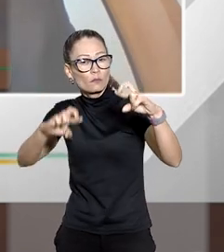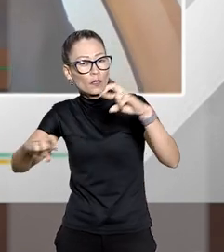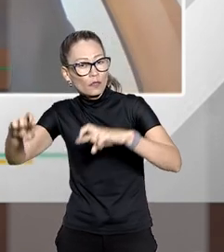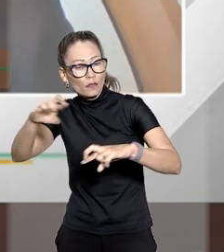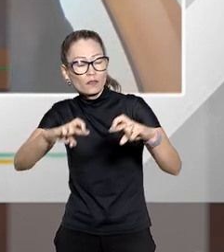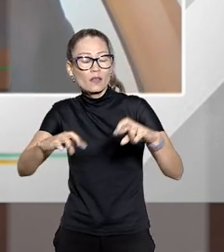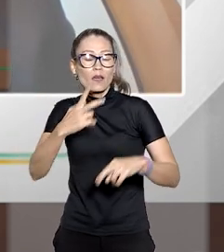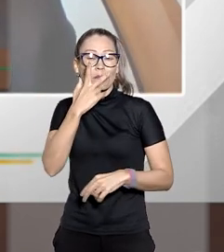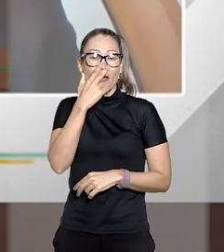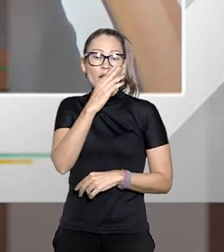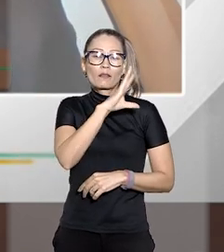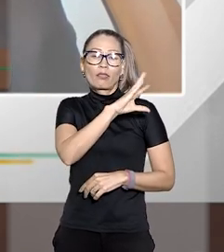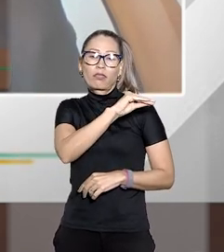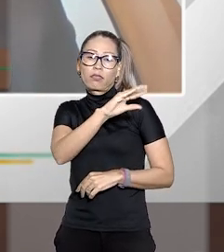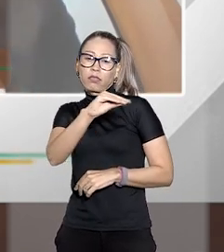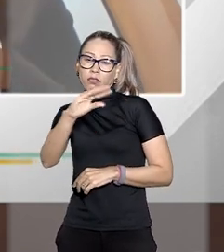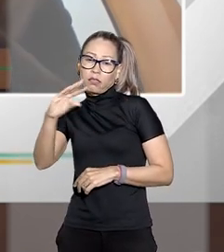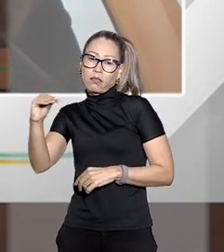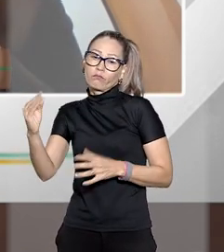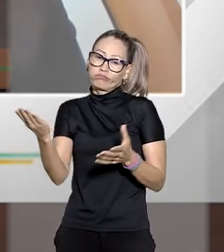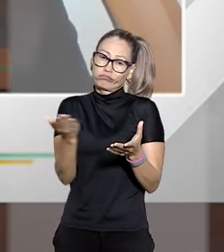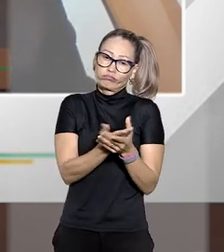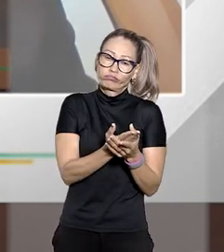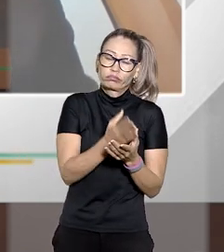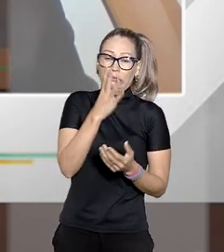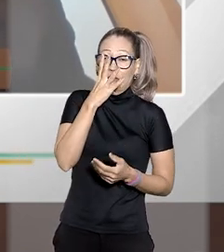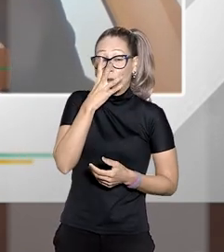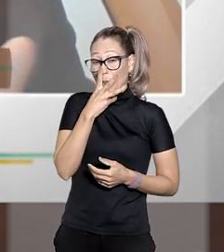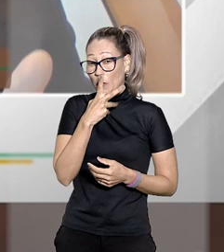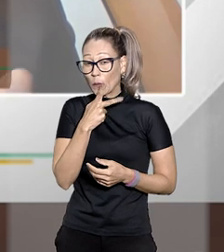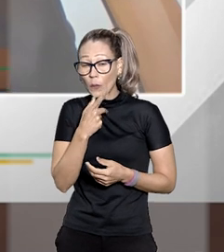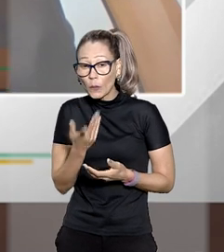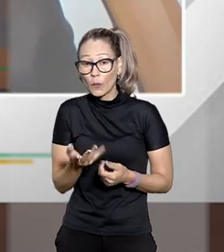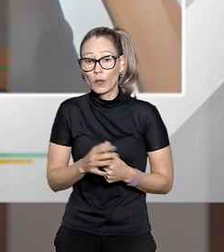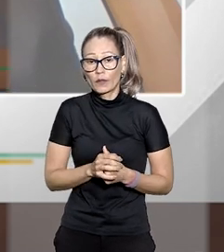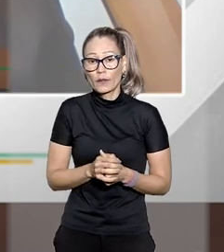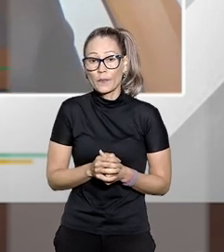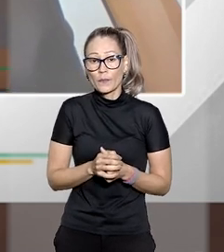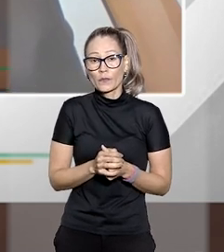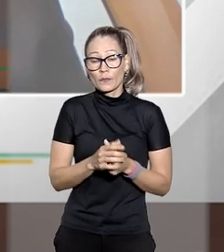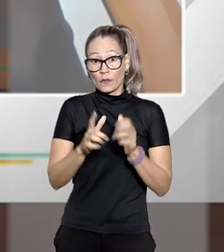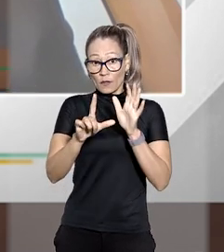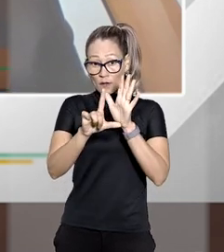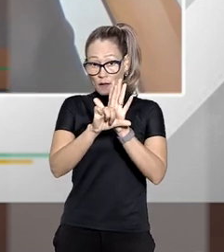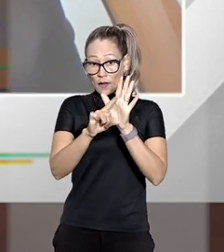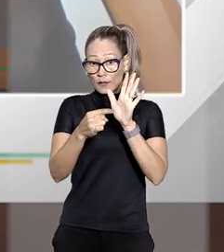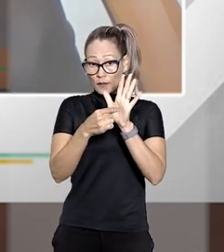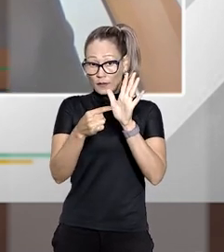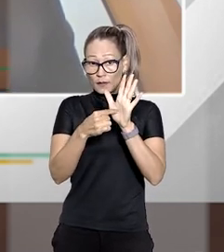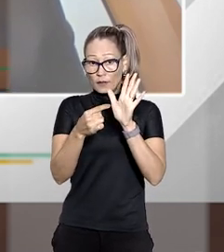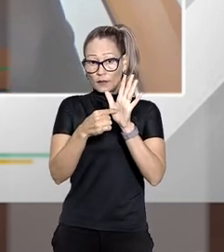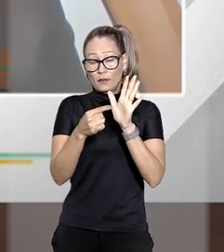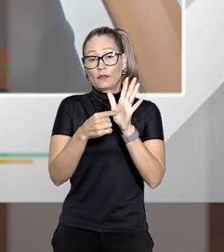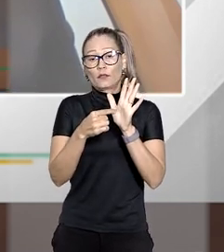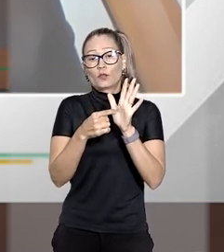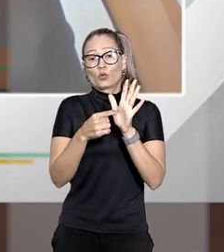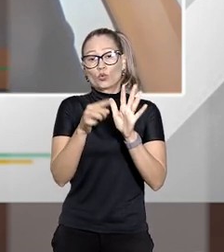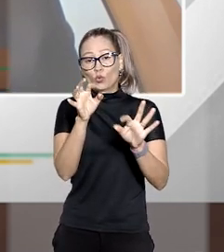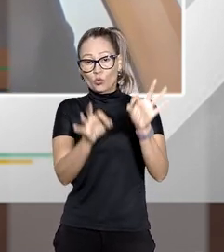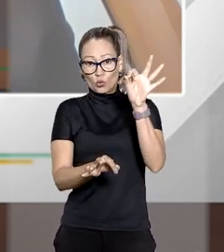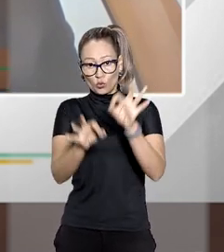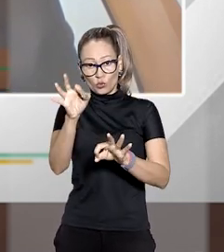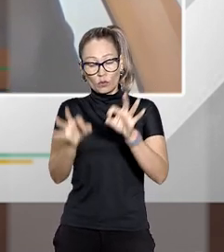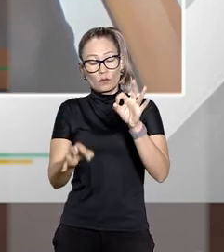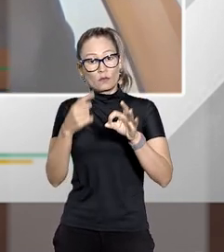que isso acaba alongando também o processo e talvez uma ideia e que há espaço na lei pra isso seja o juiz já de antemão